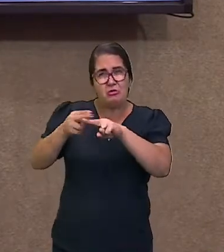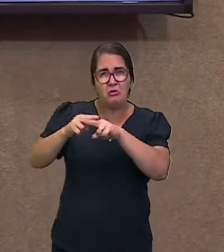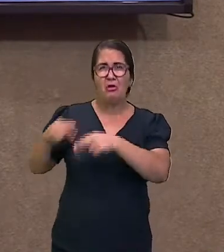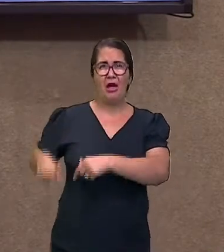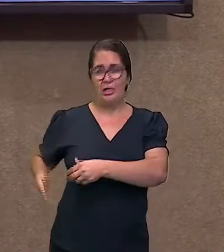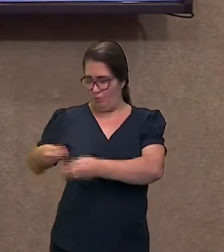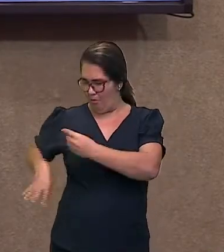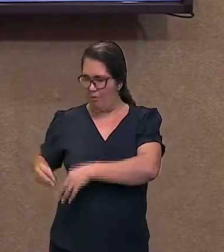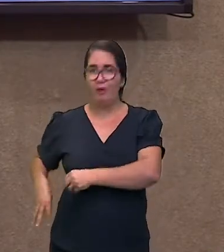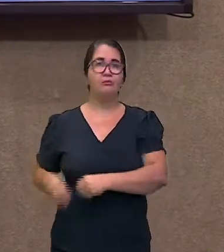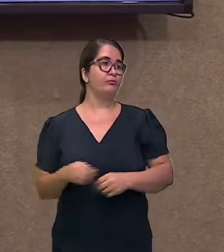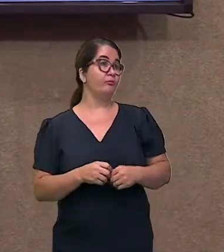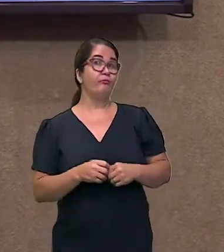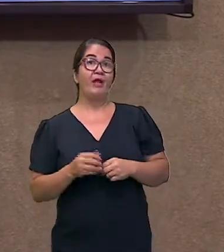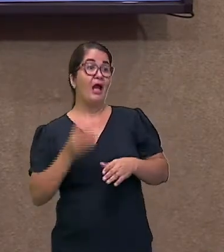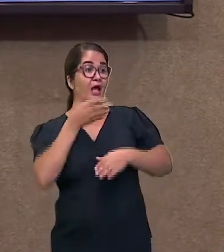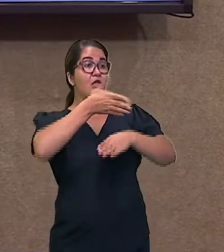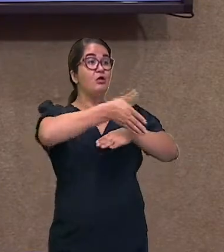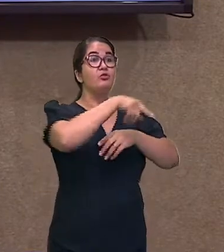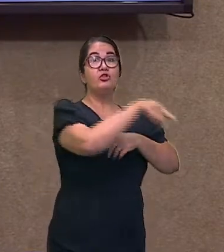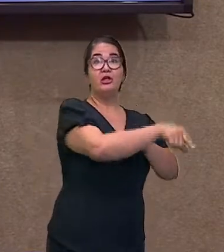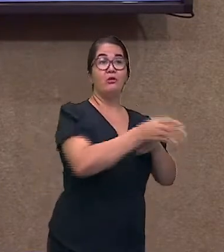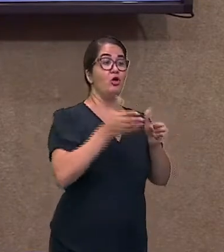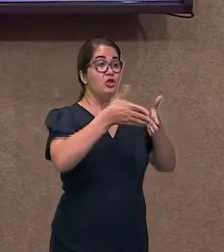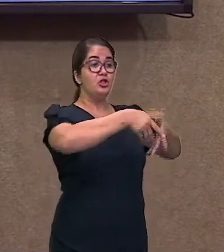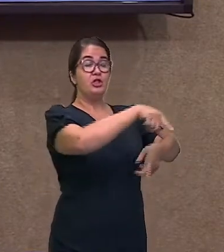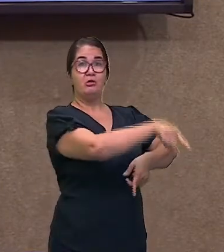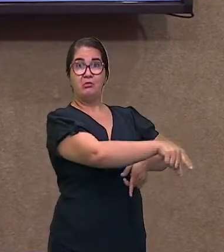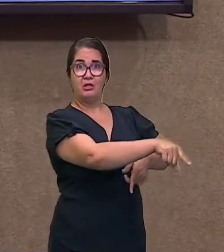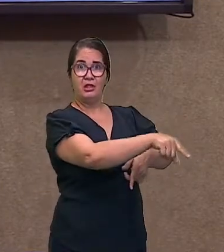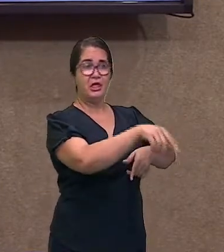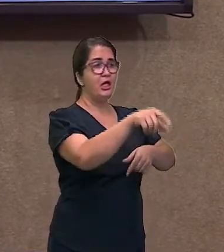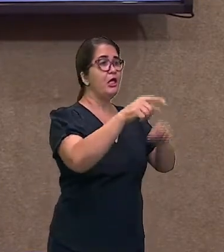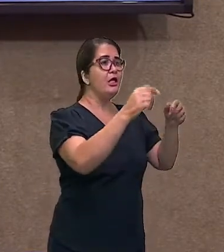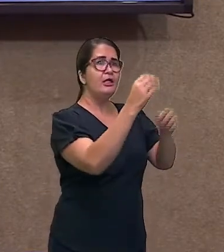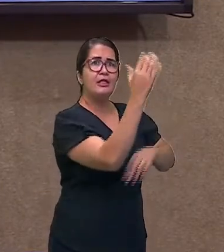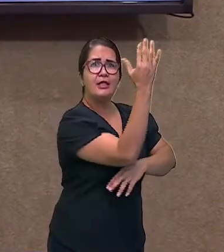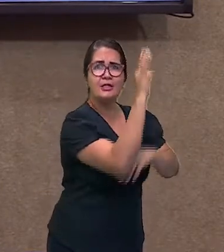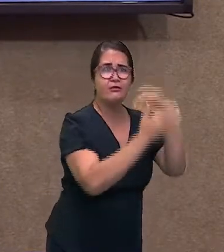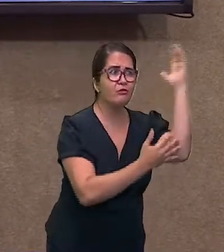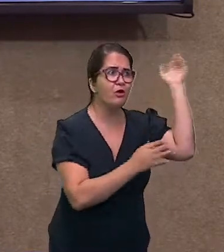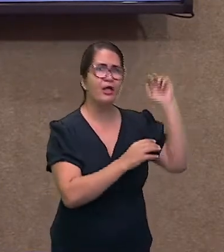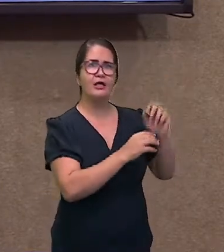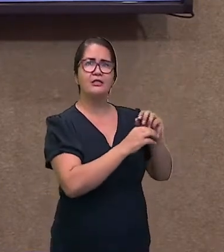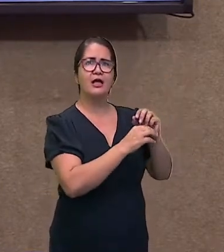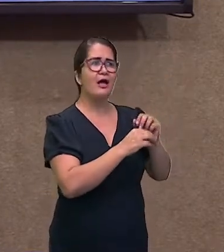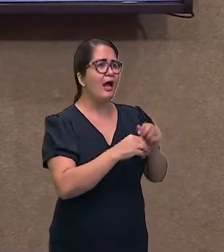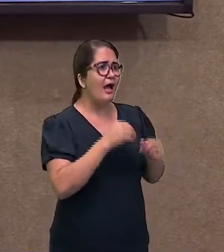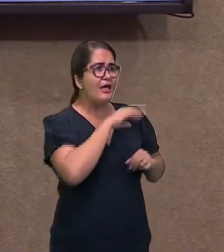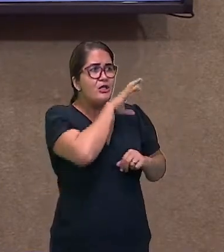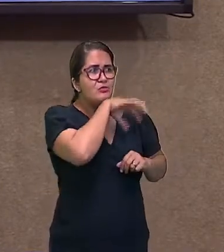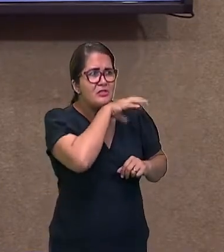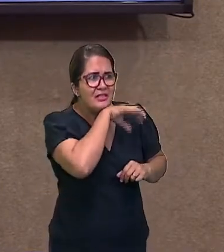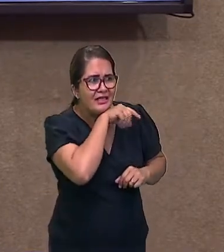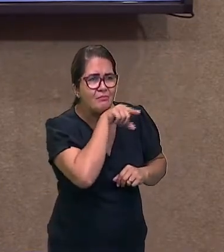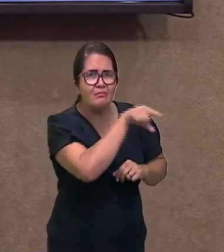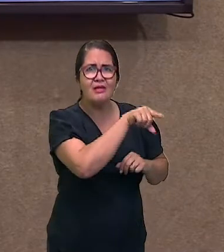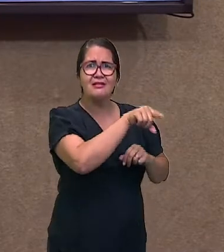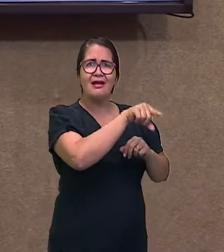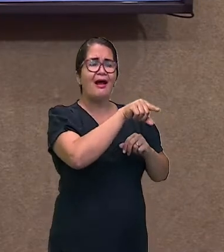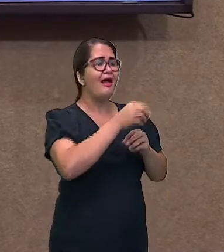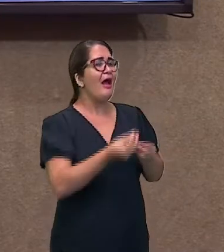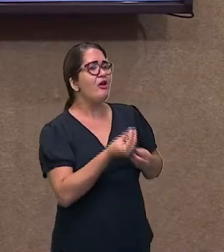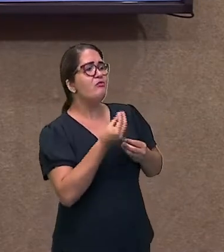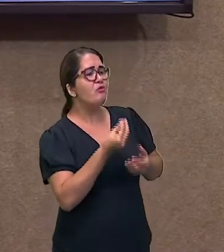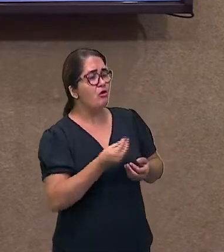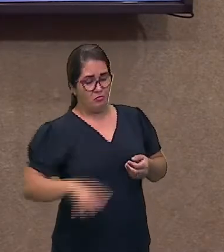floresta, ele não está, ele não tem acesso a esse tipo de alimento. Aí, você começa a inserir isso na alimentação